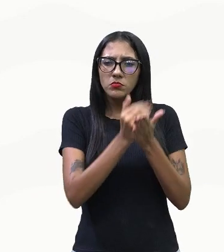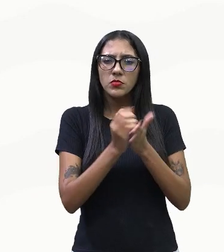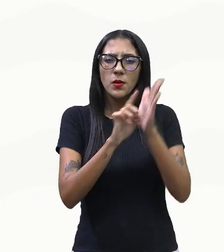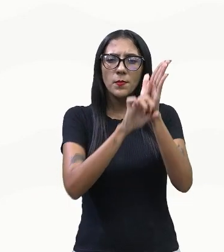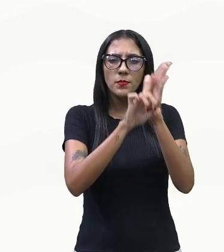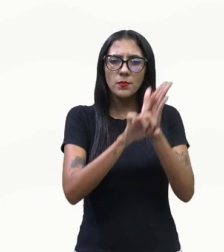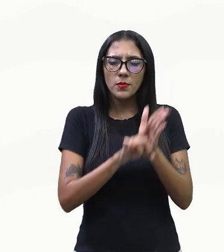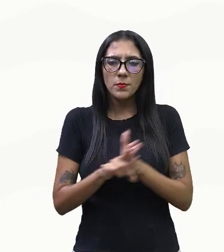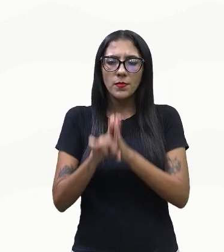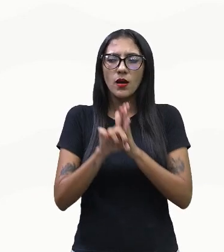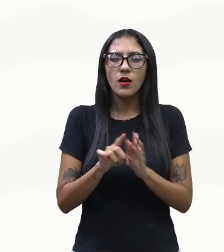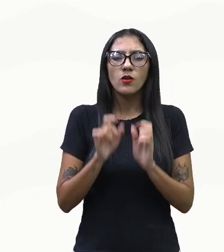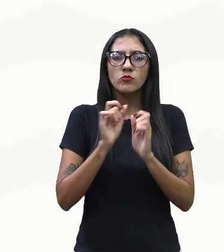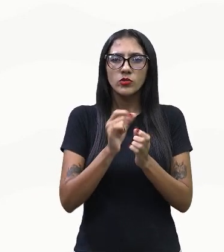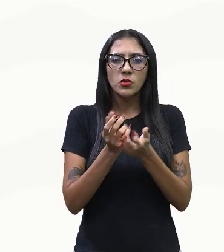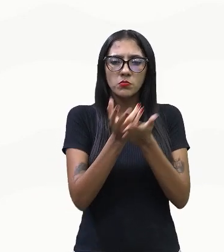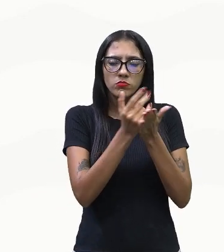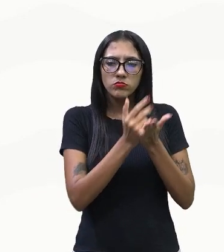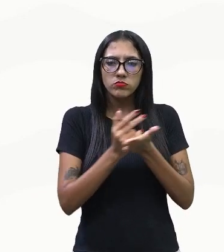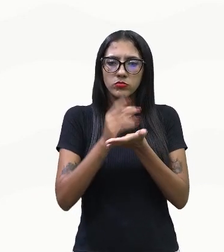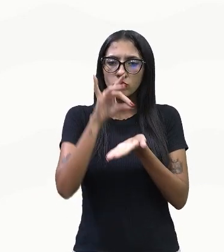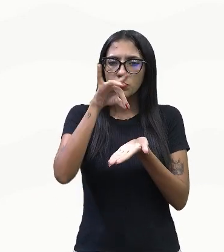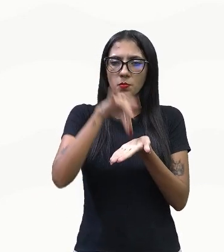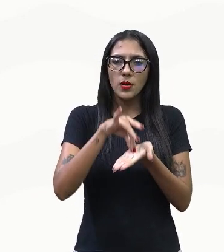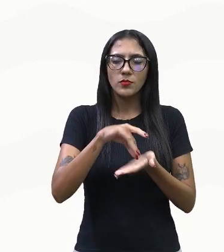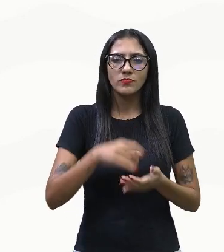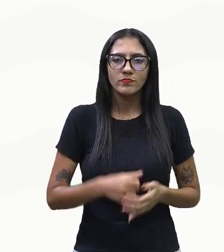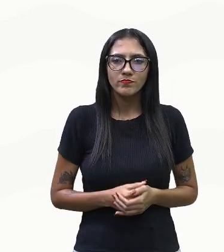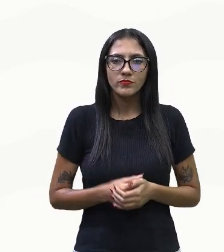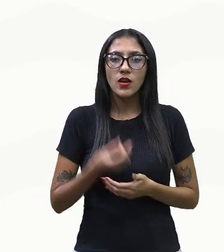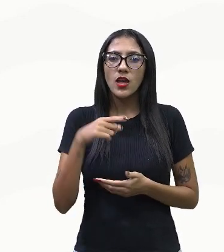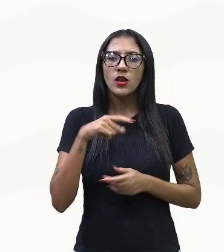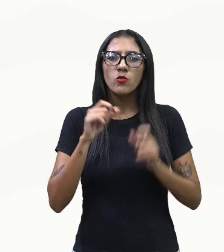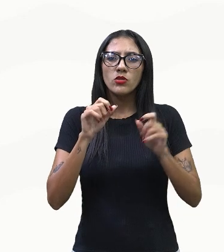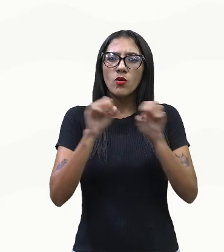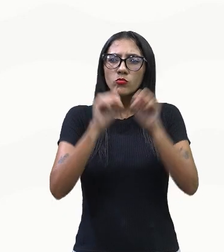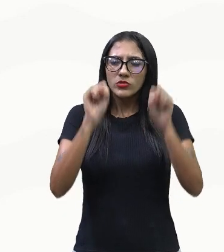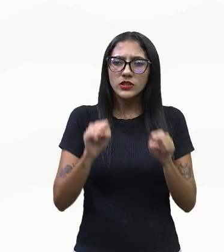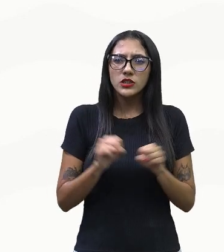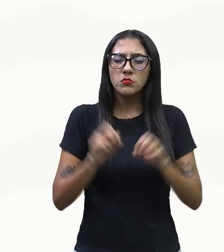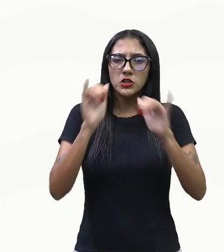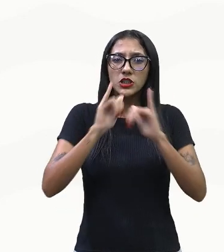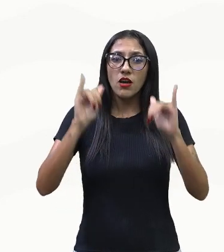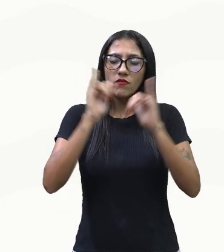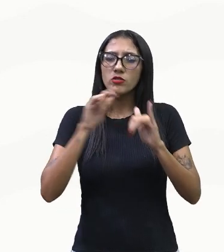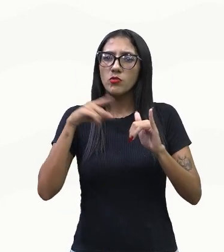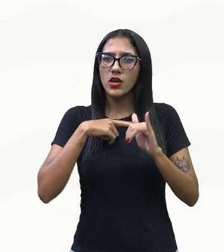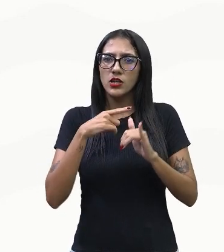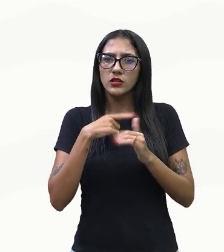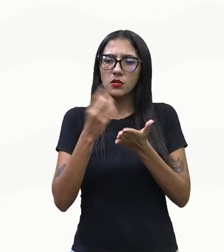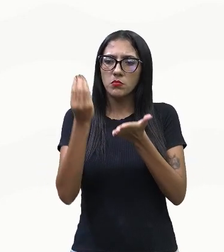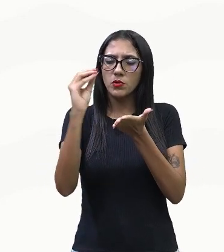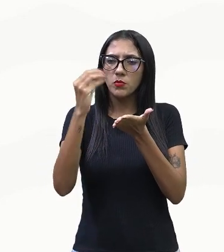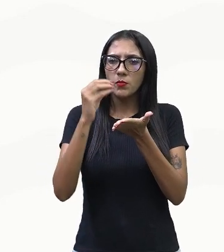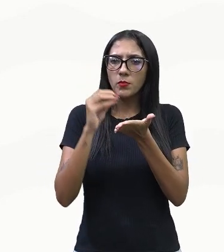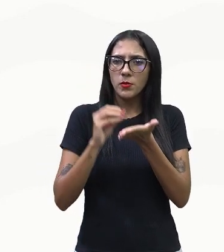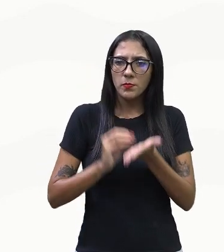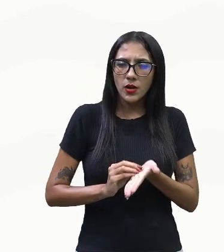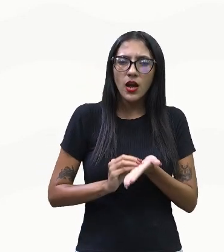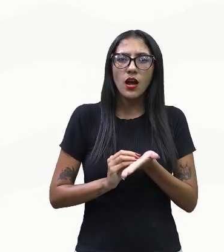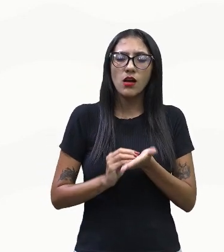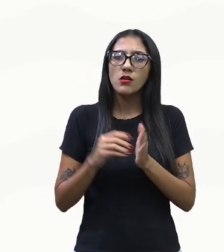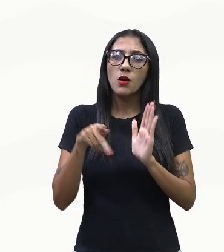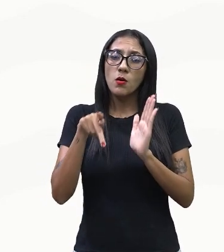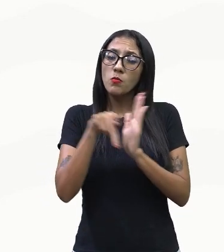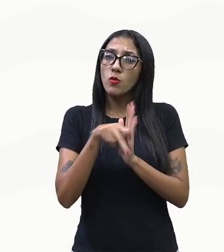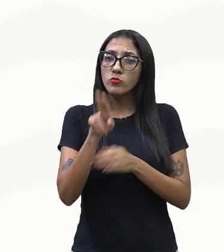Mapa Biomas Alerta. Esse é um sistema de alertas que ele vai recebendo automaticamente, através de imagens de